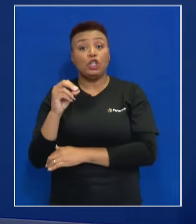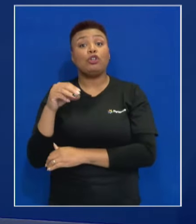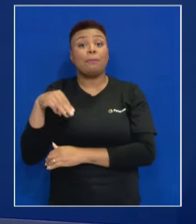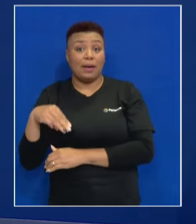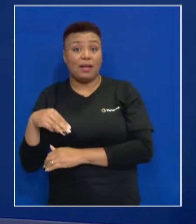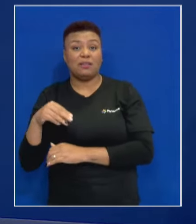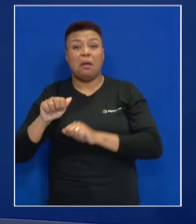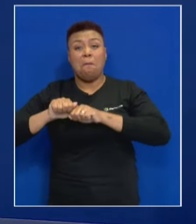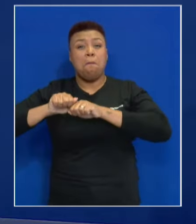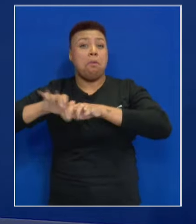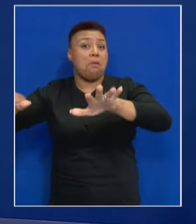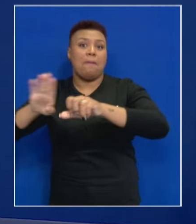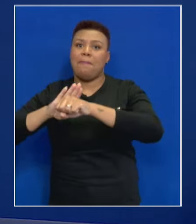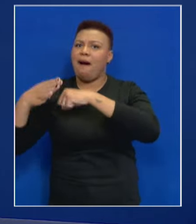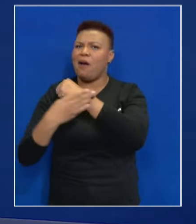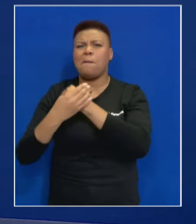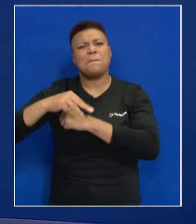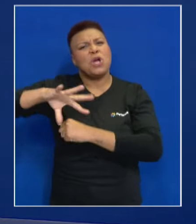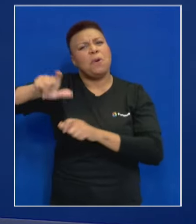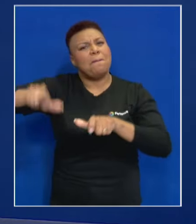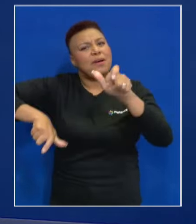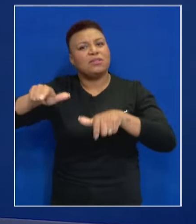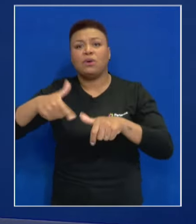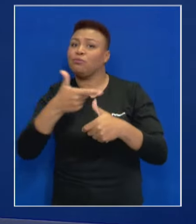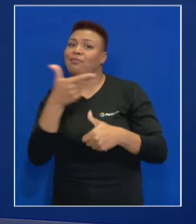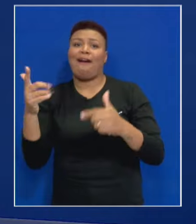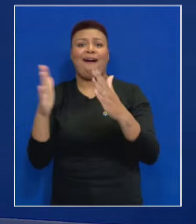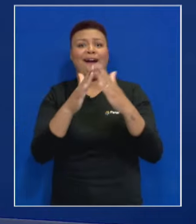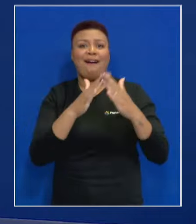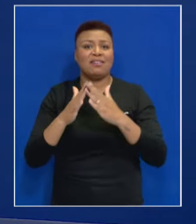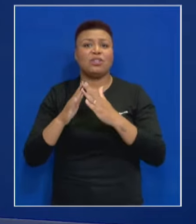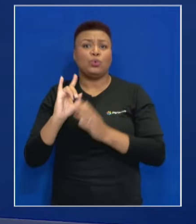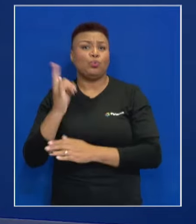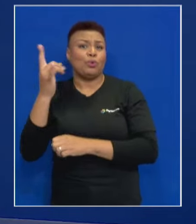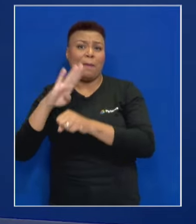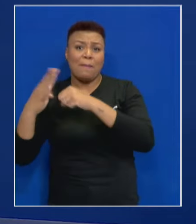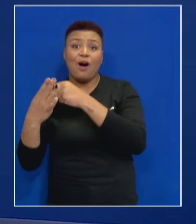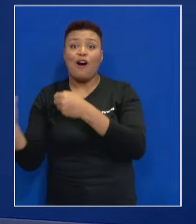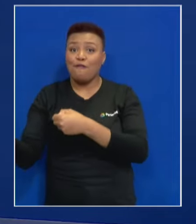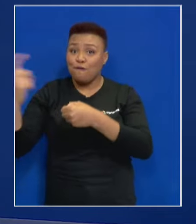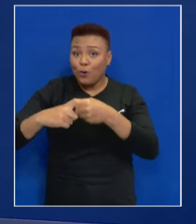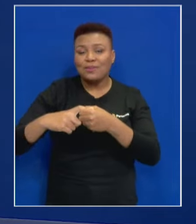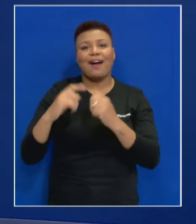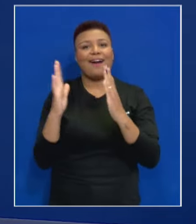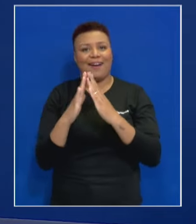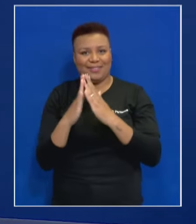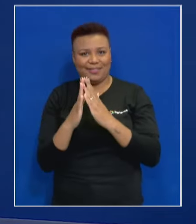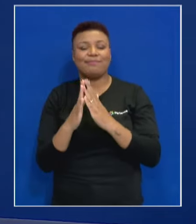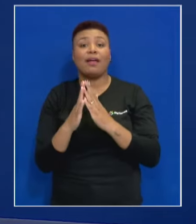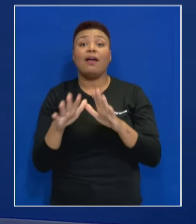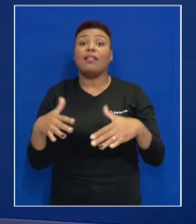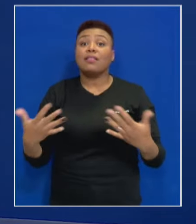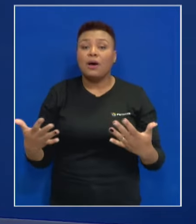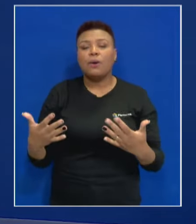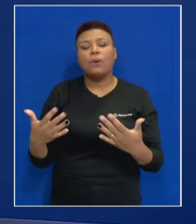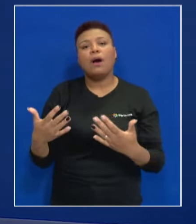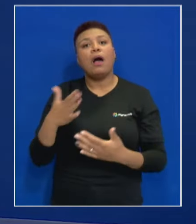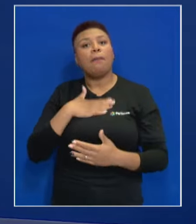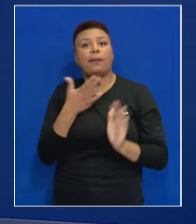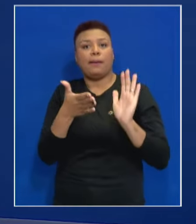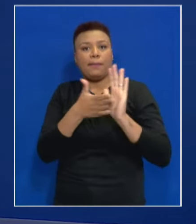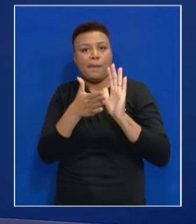inundando todo aquele bairro, deixando milhares de pessoas desabrigadas. E foi o último bairro a retornar, inclusive, para suas casas. Então, a minha